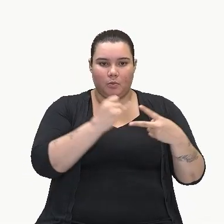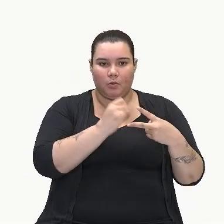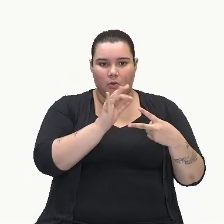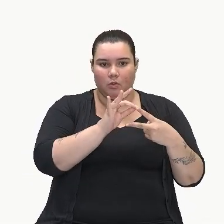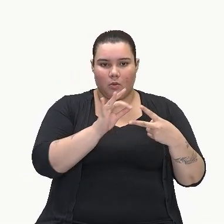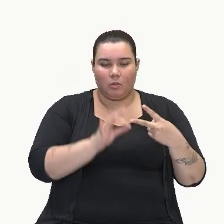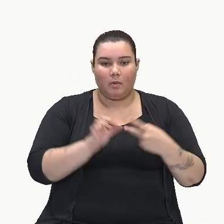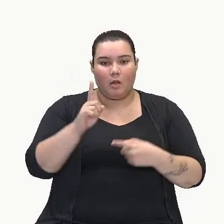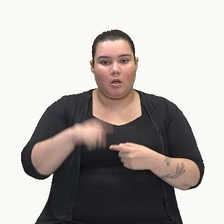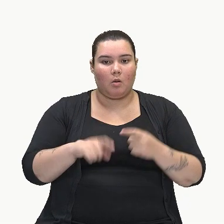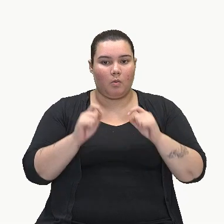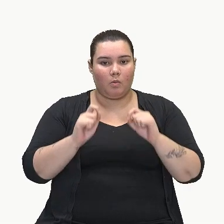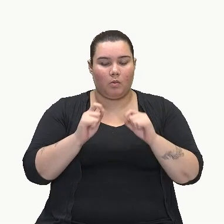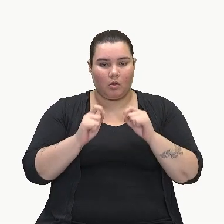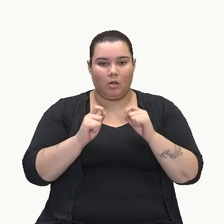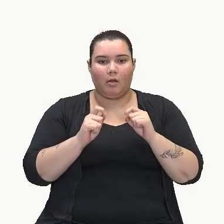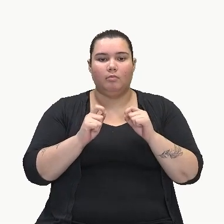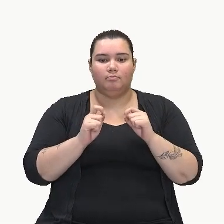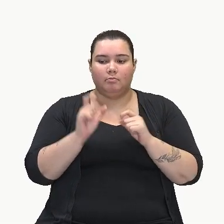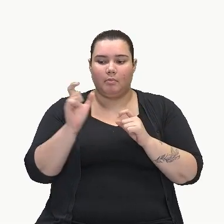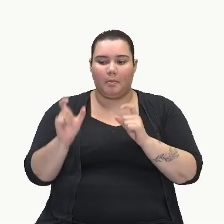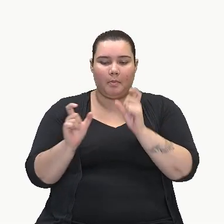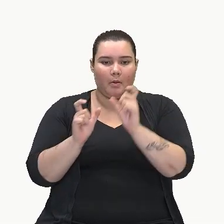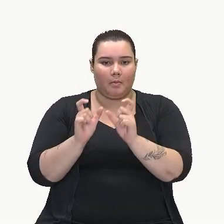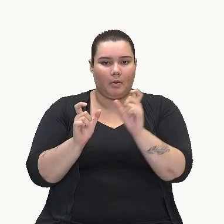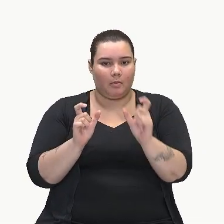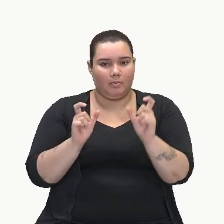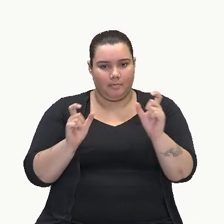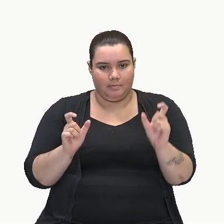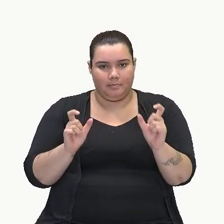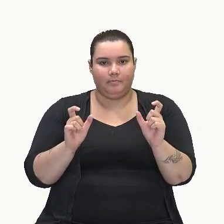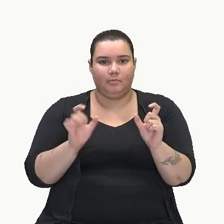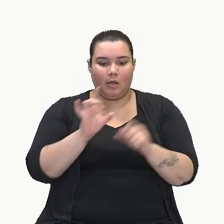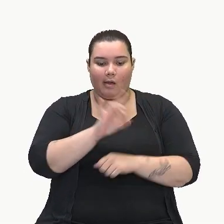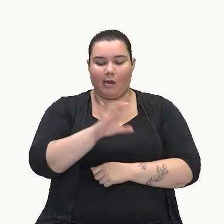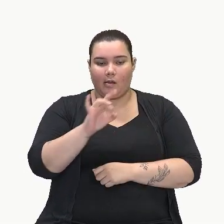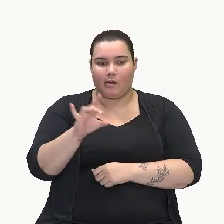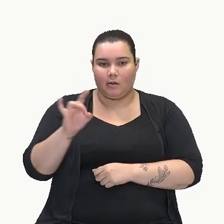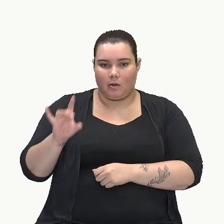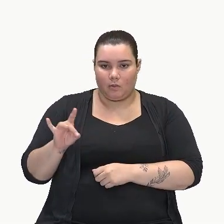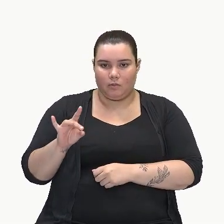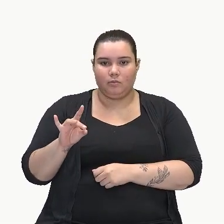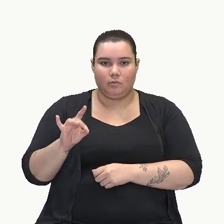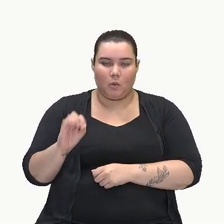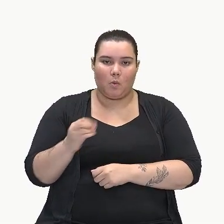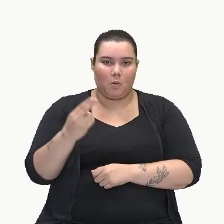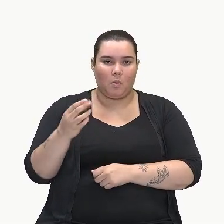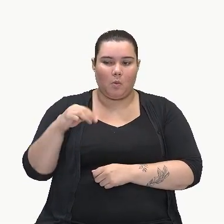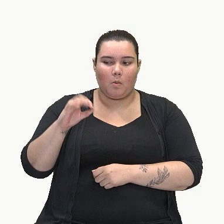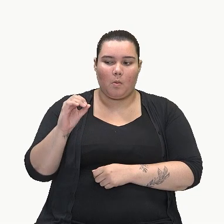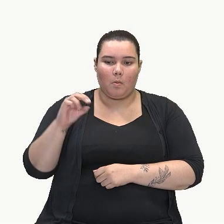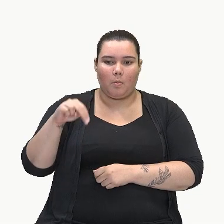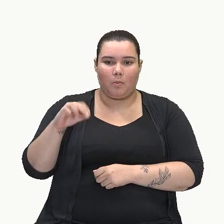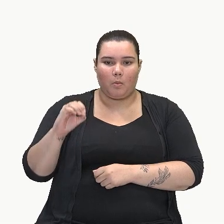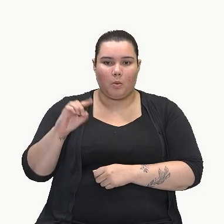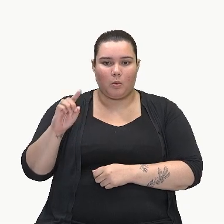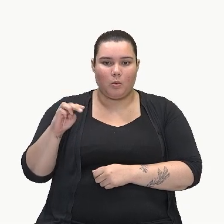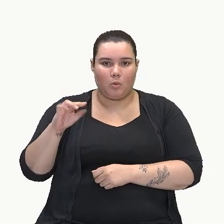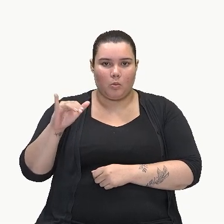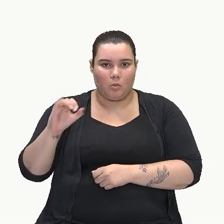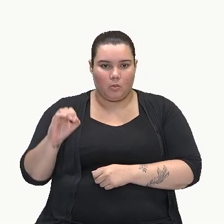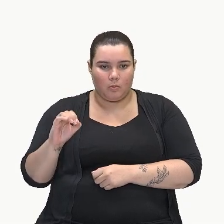é feita multiplicando-se cada termo ou monômio, né, porque o monômio, a gente já viu